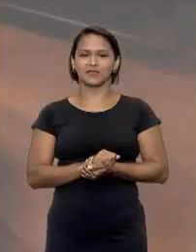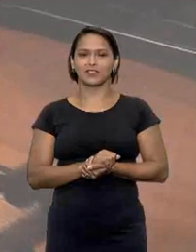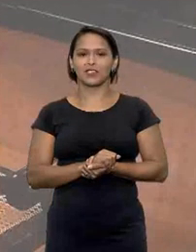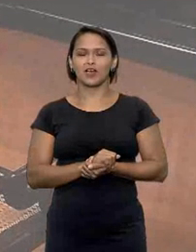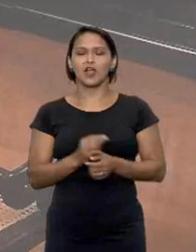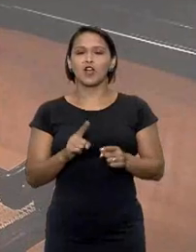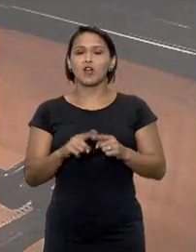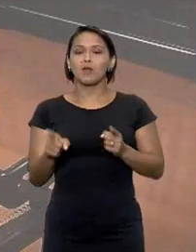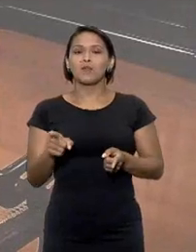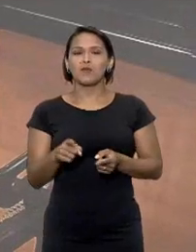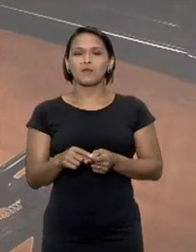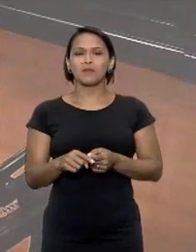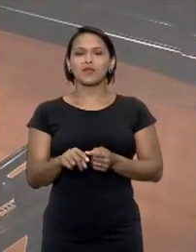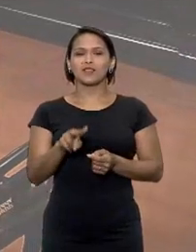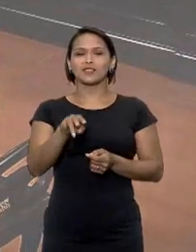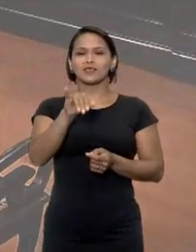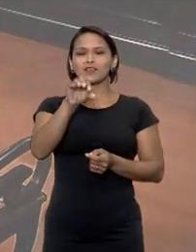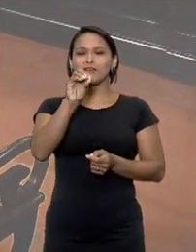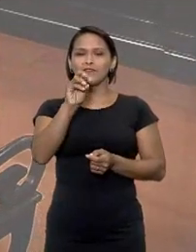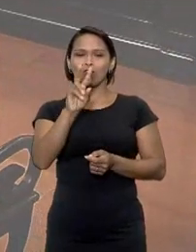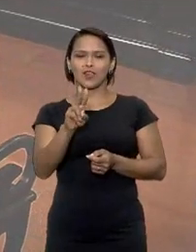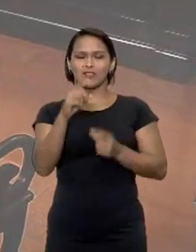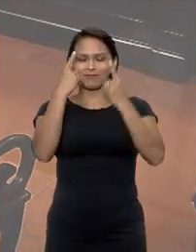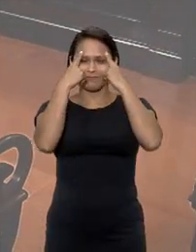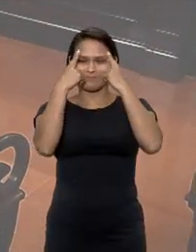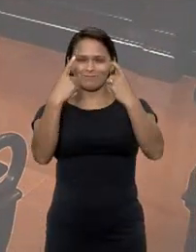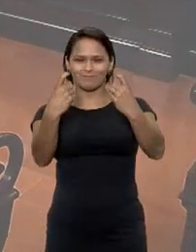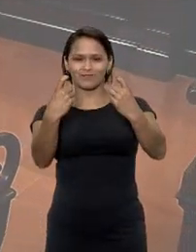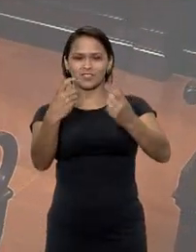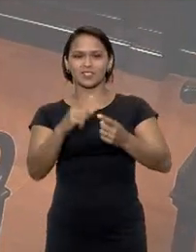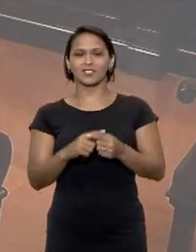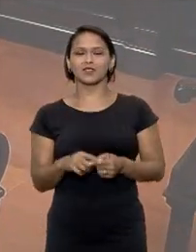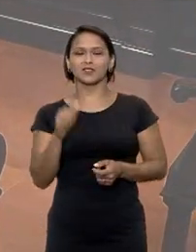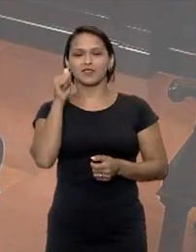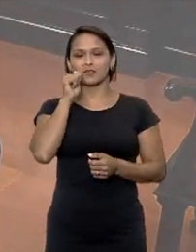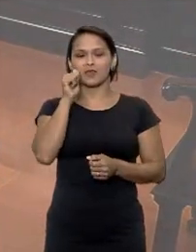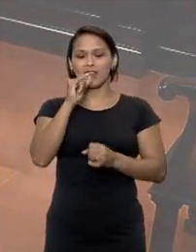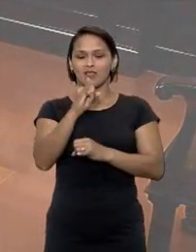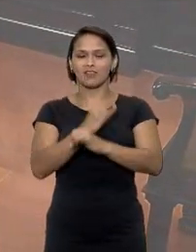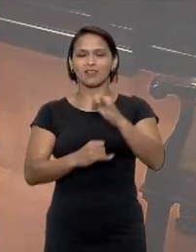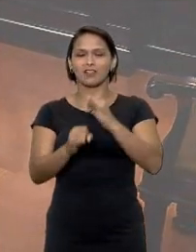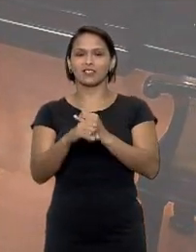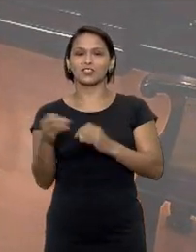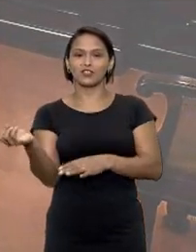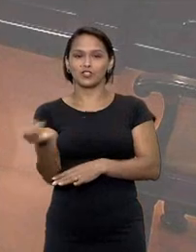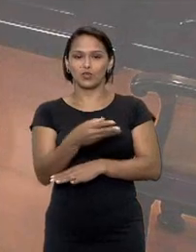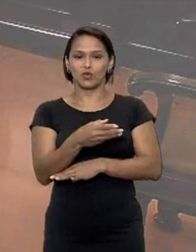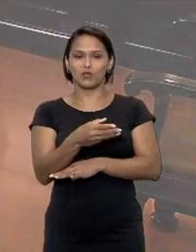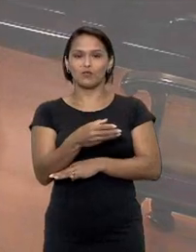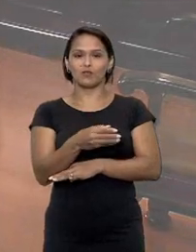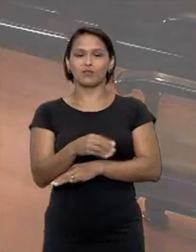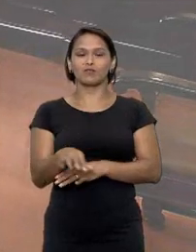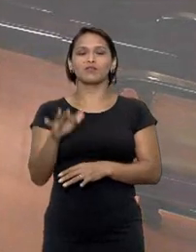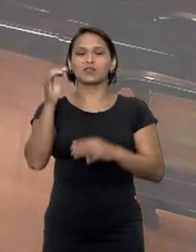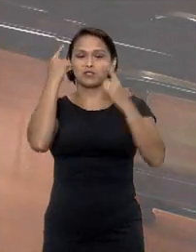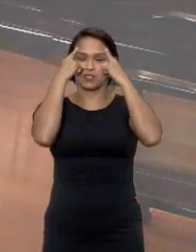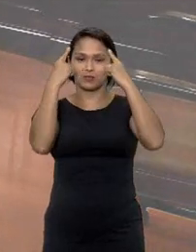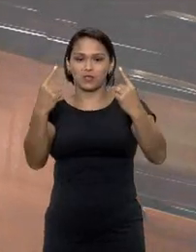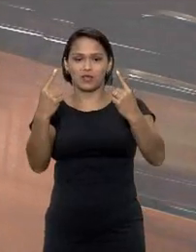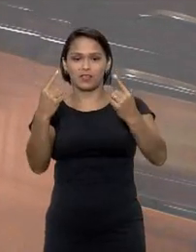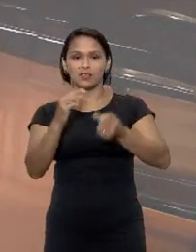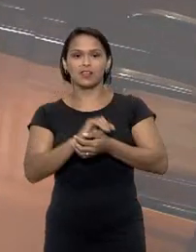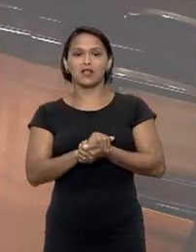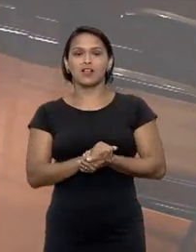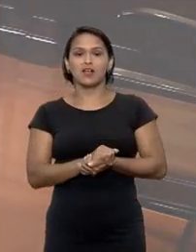por mais que a violência contra a mulher no ambiente virtual seja um assunto relativamente novo para os tribunais o poder